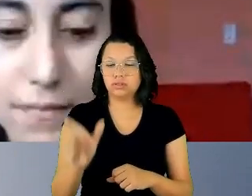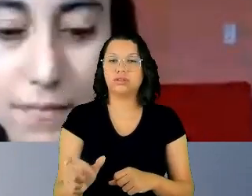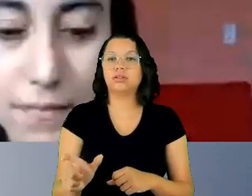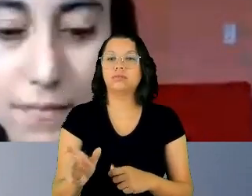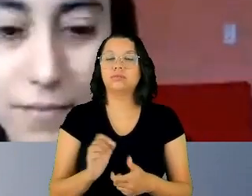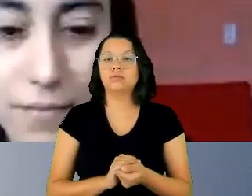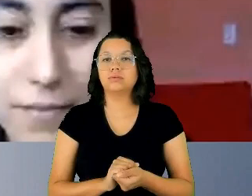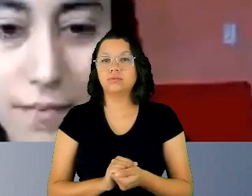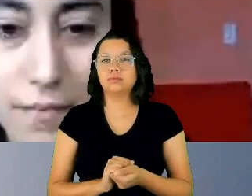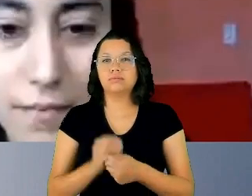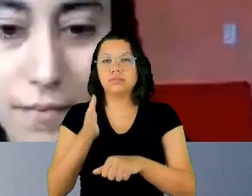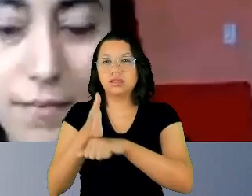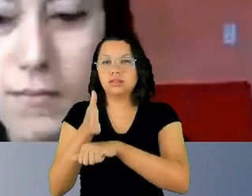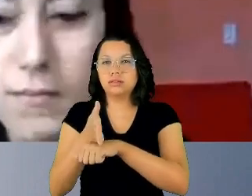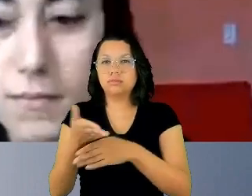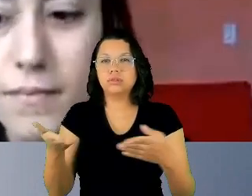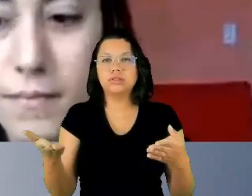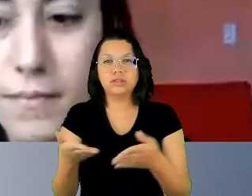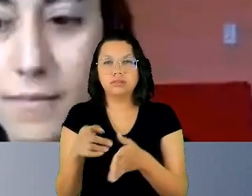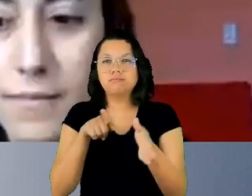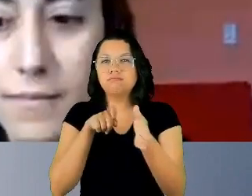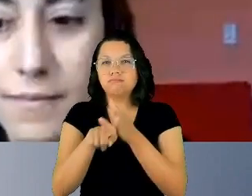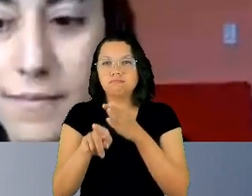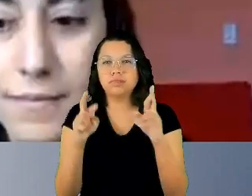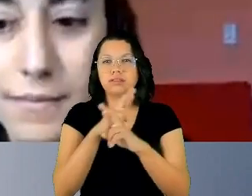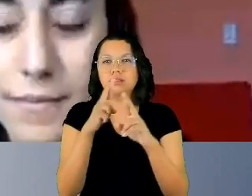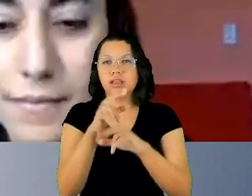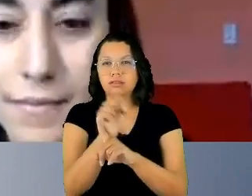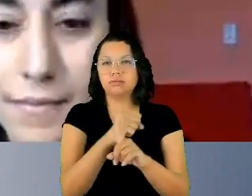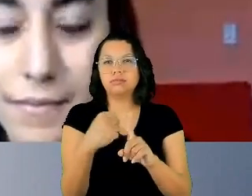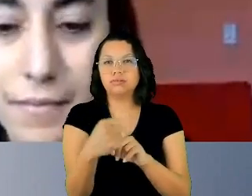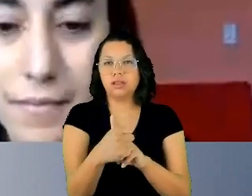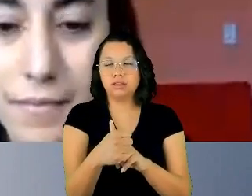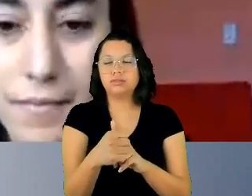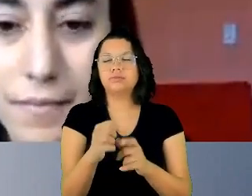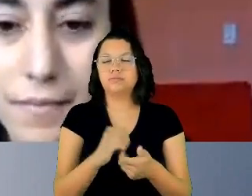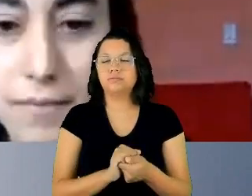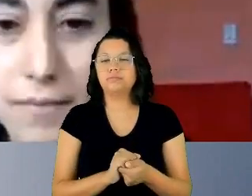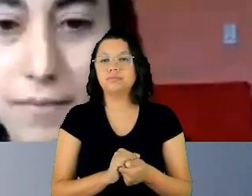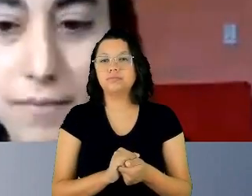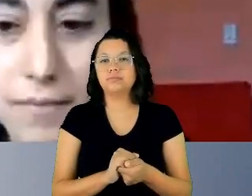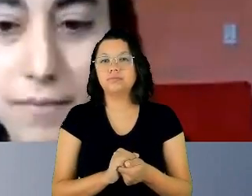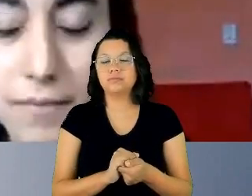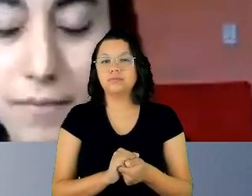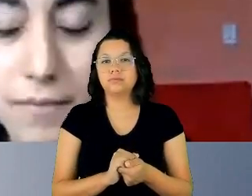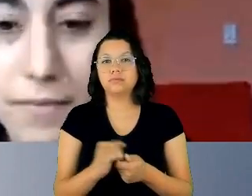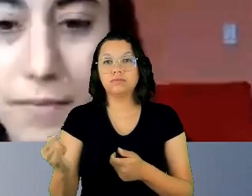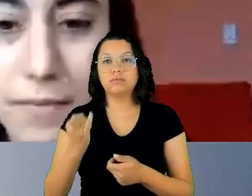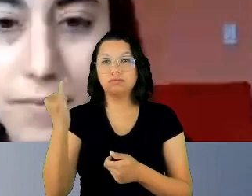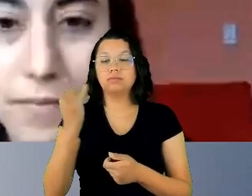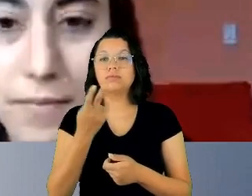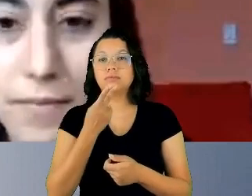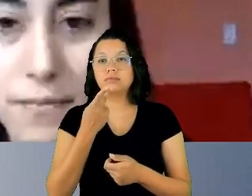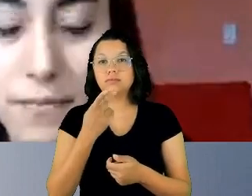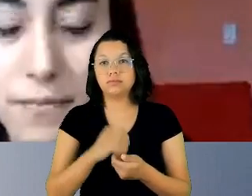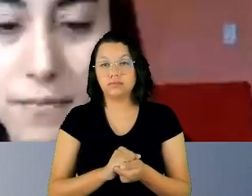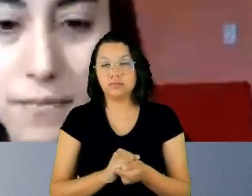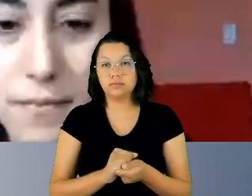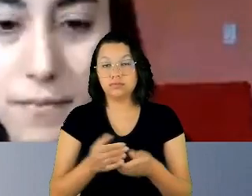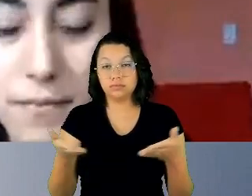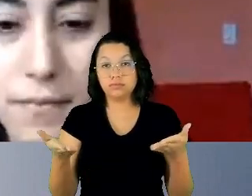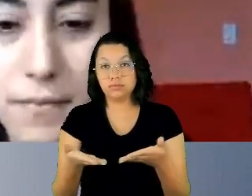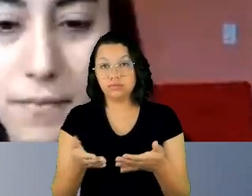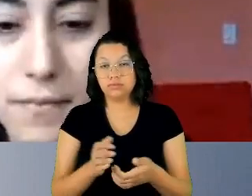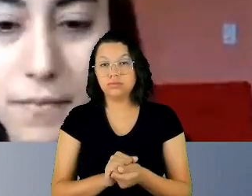participante das questões que infligem a sociedade. É importante que se destaque no presente momento,